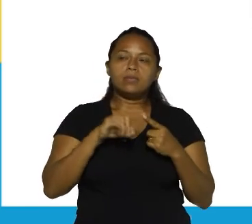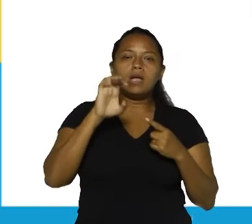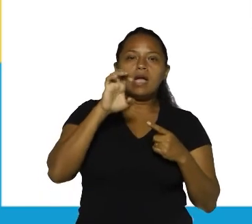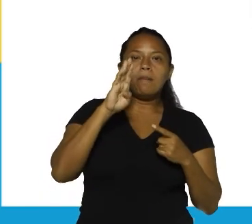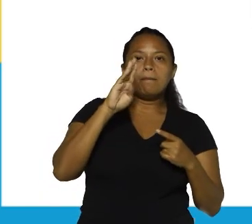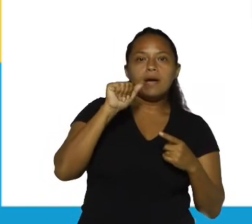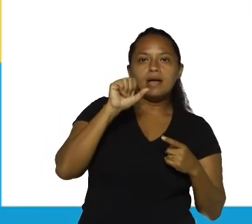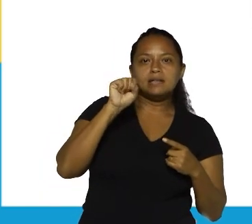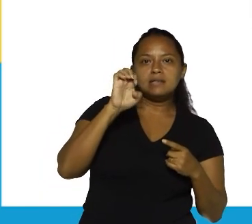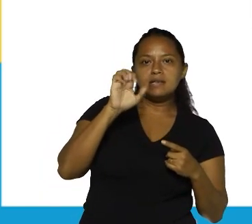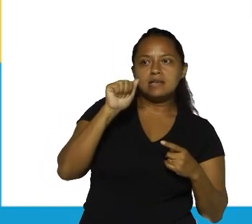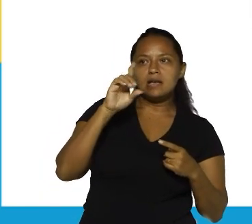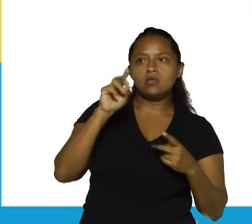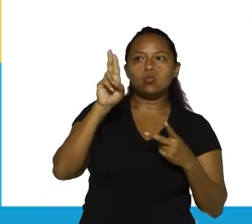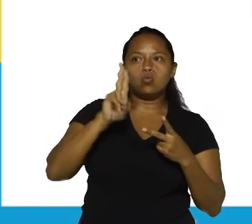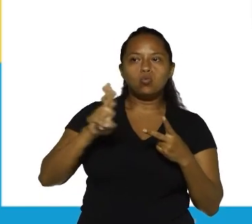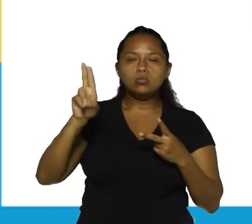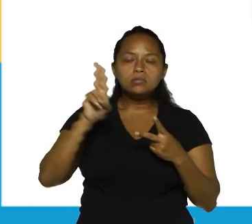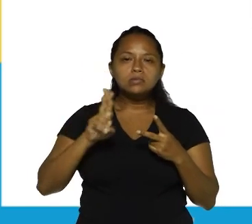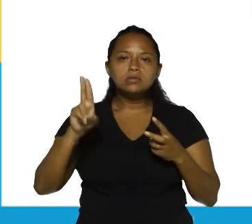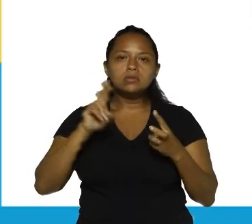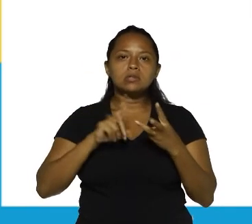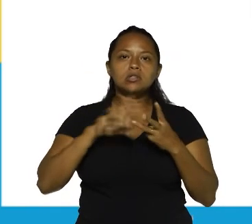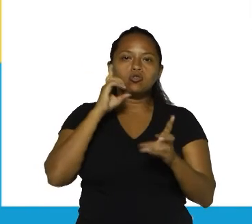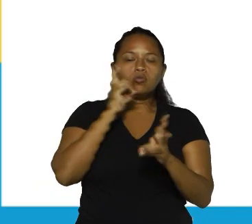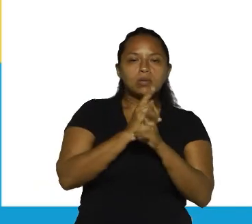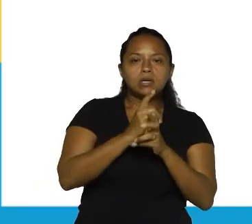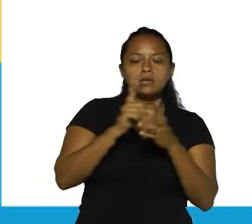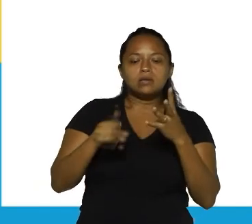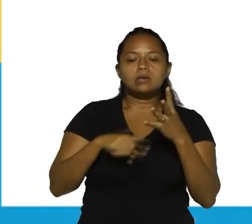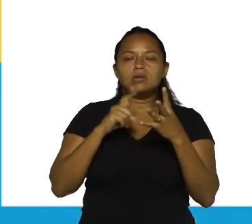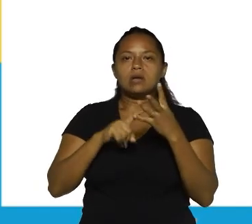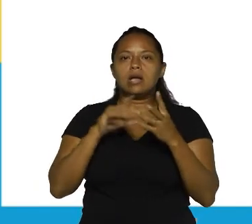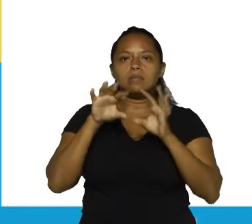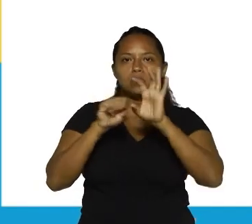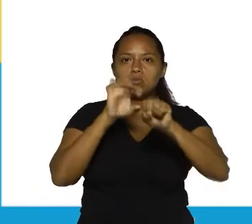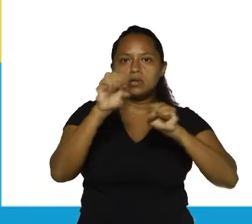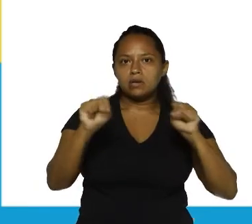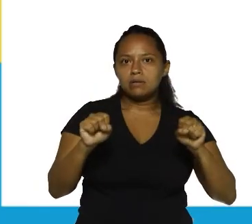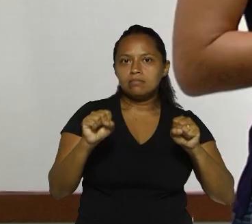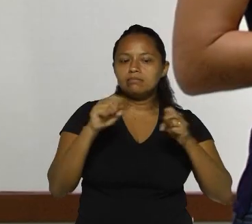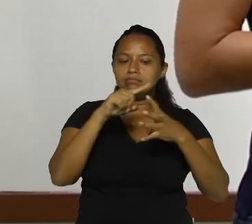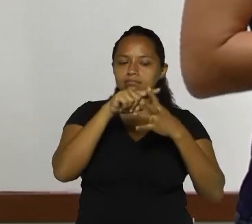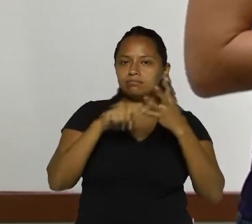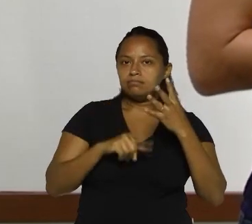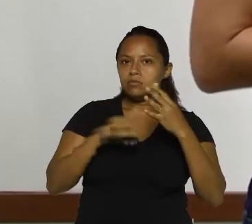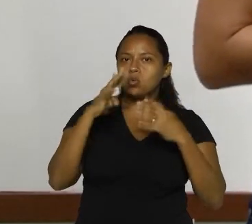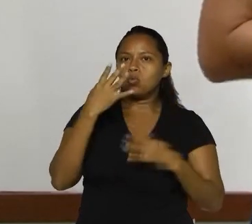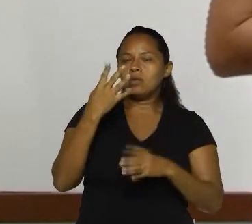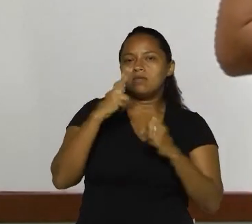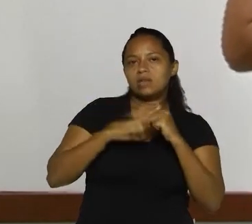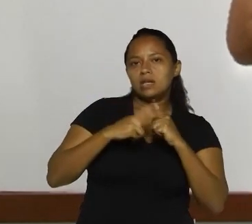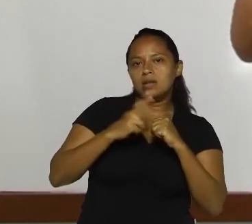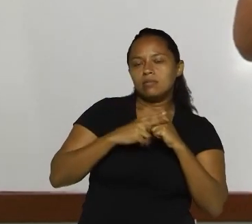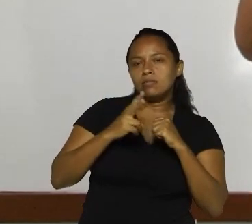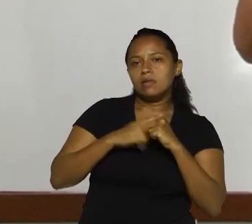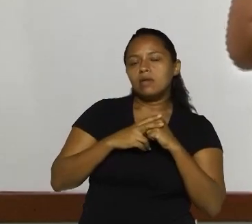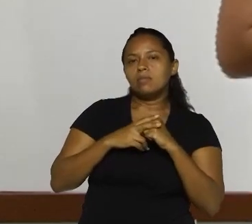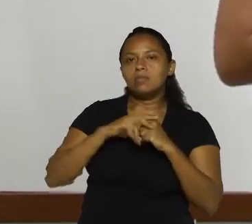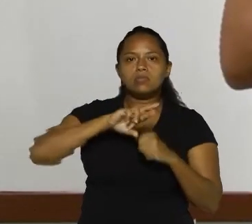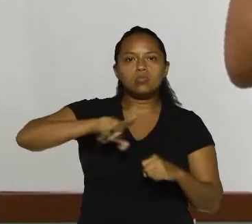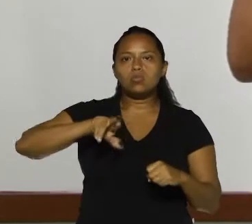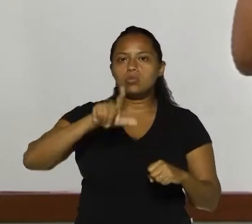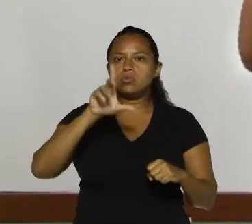baseado, usam, descobrir, capturar, ok? Quatro verbos que não formam